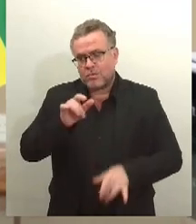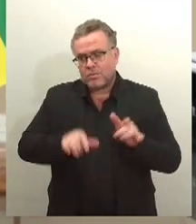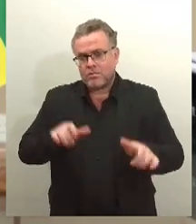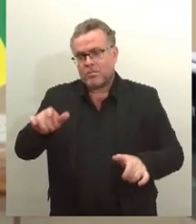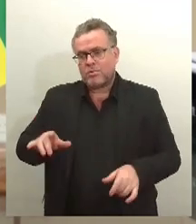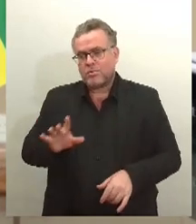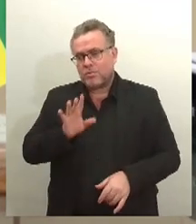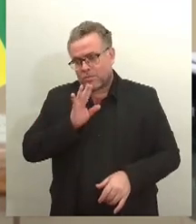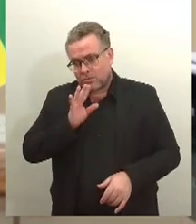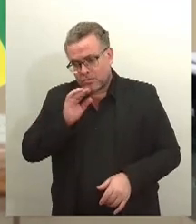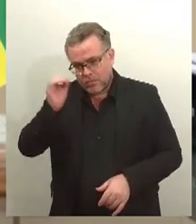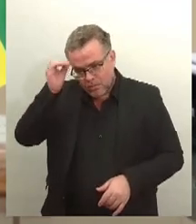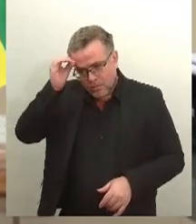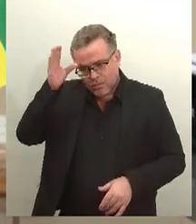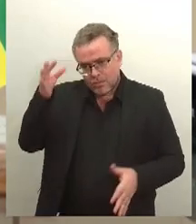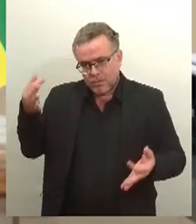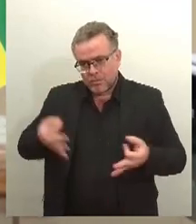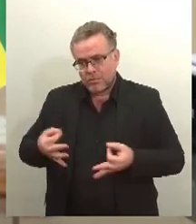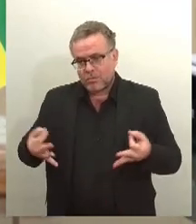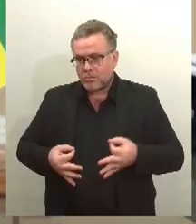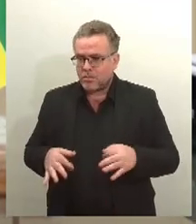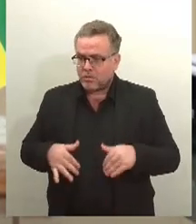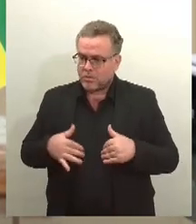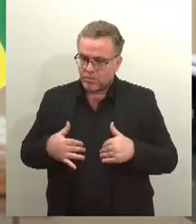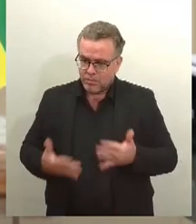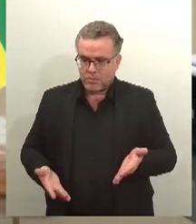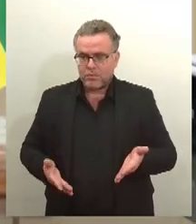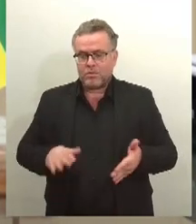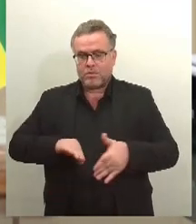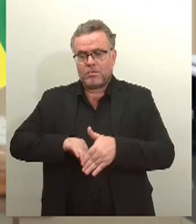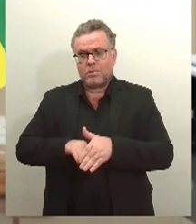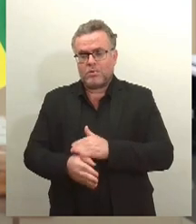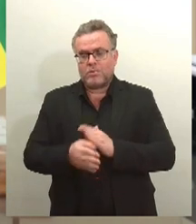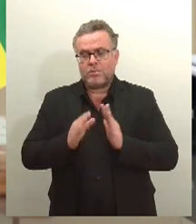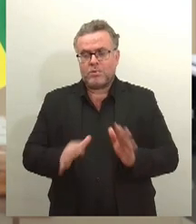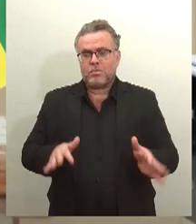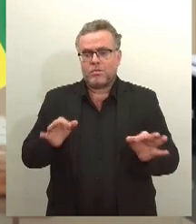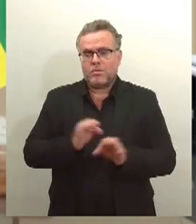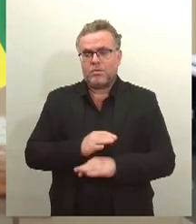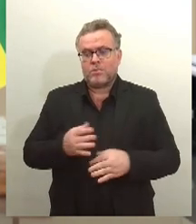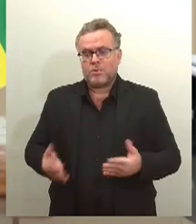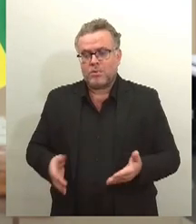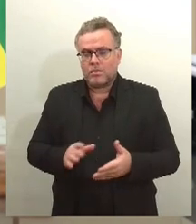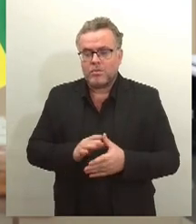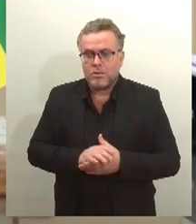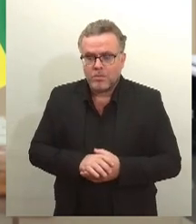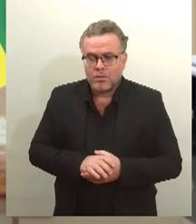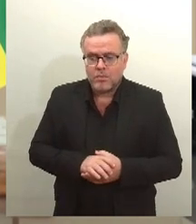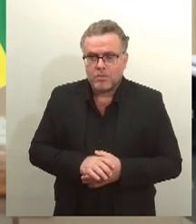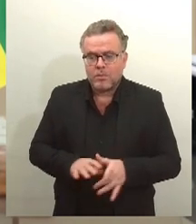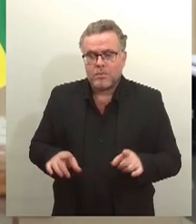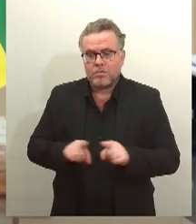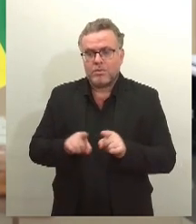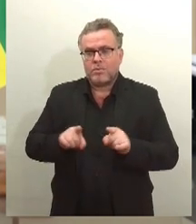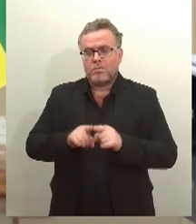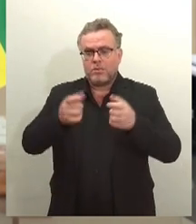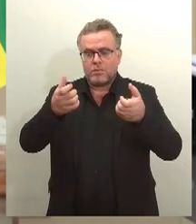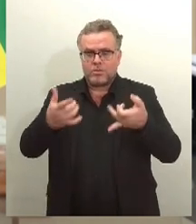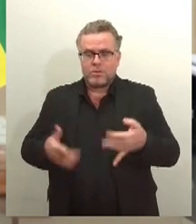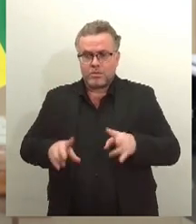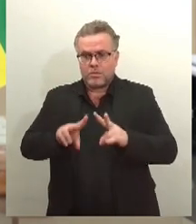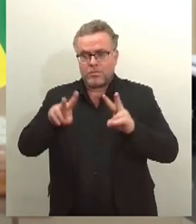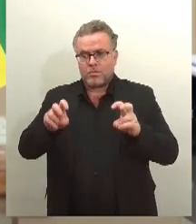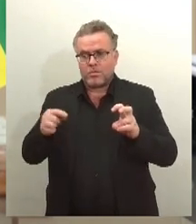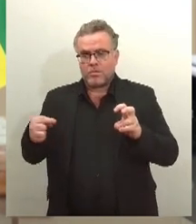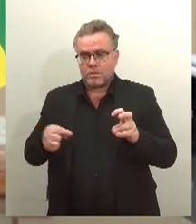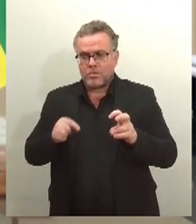muito rico e acumulado da metrologia. Também serão abordados temas como a